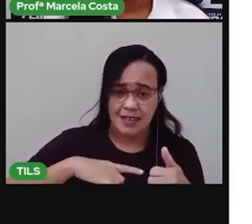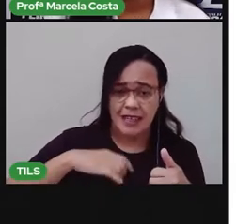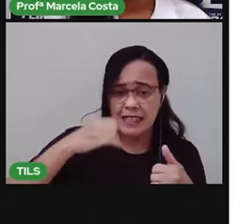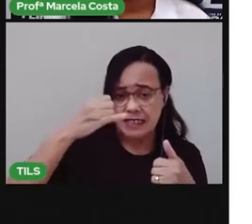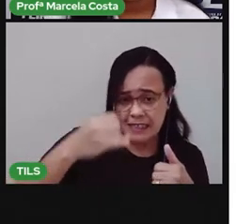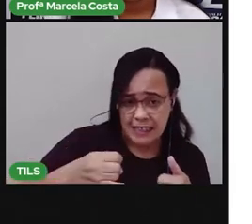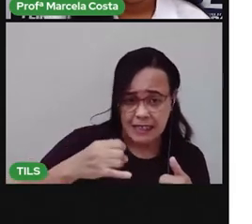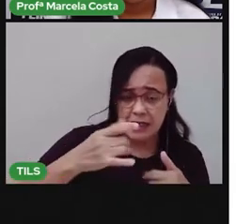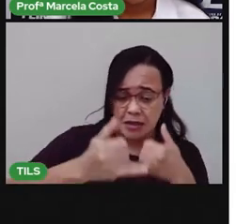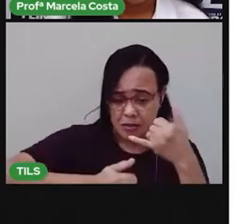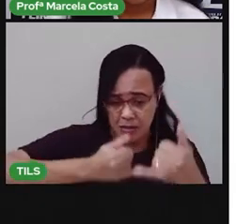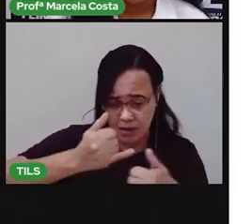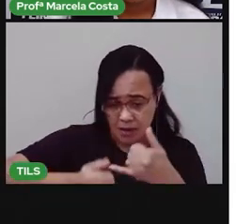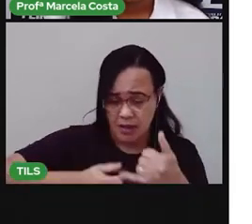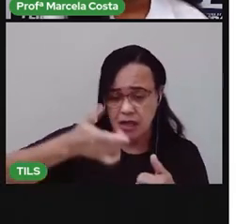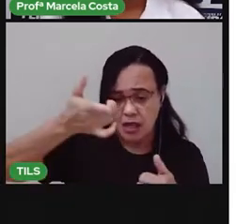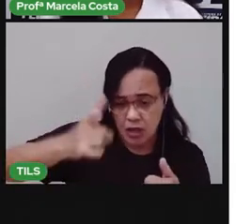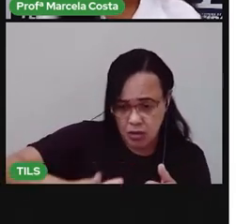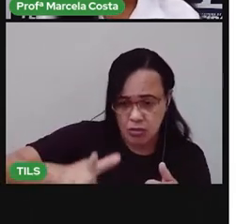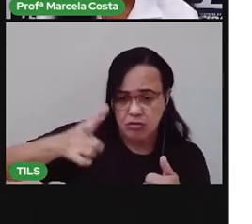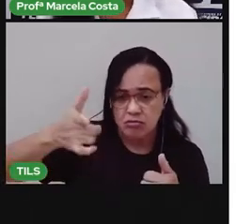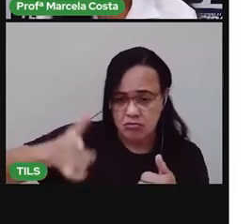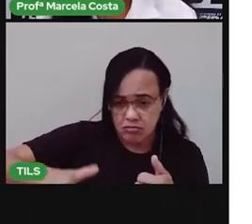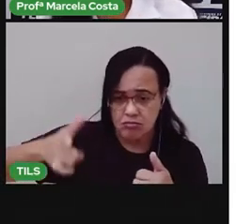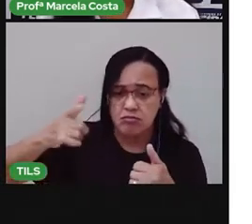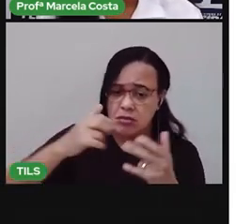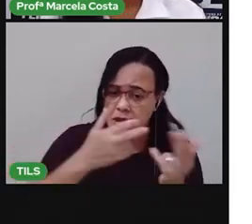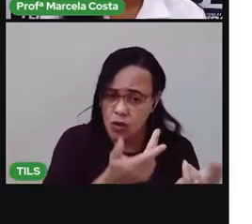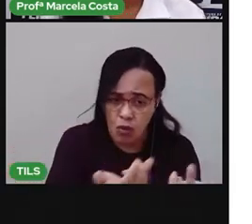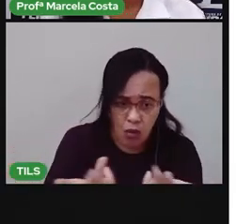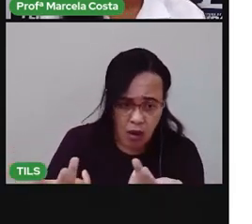Se tem brinquedo da mesma cor? Do mesmo tamanho?